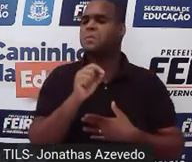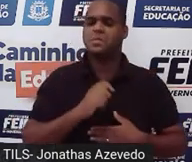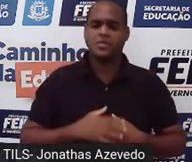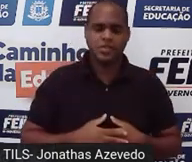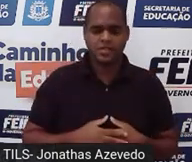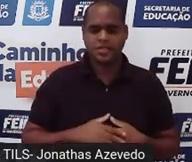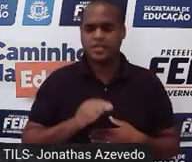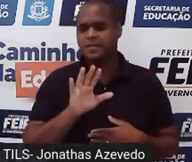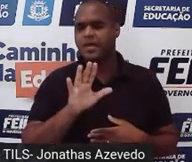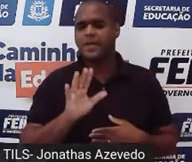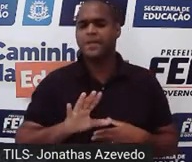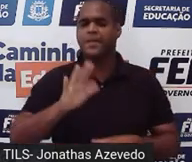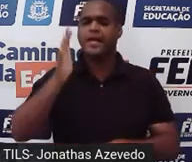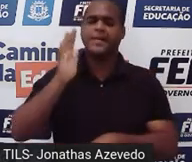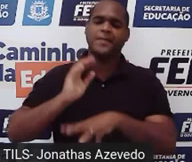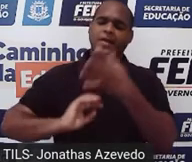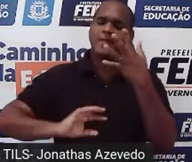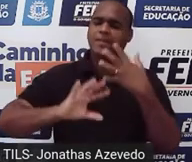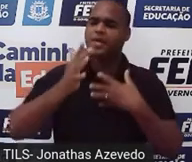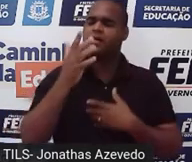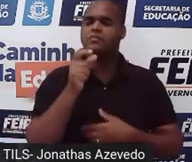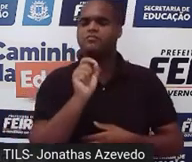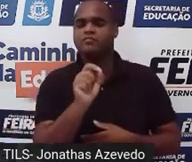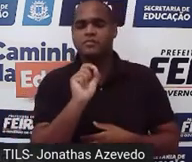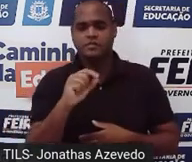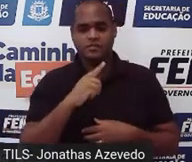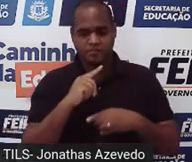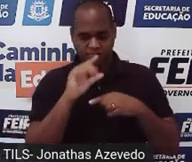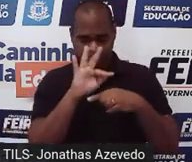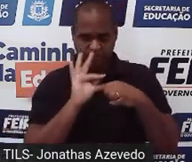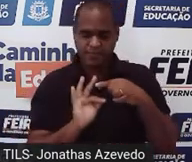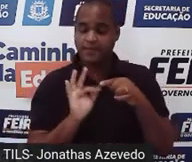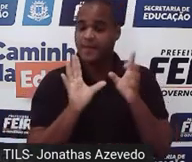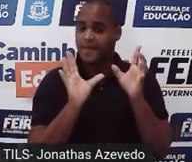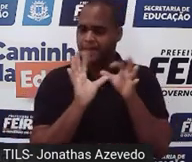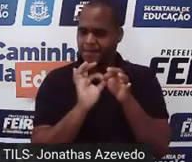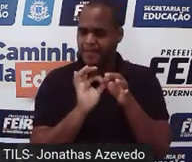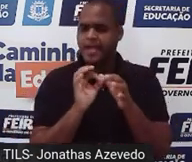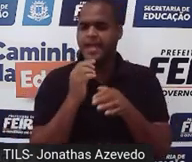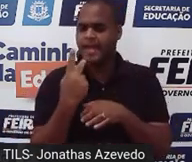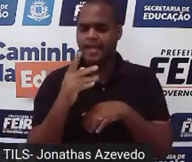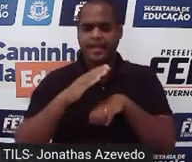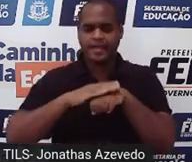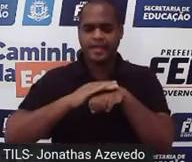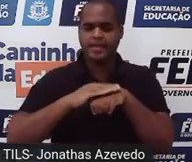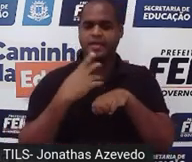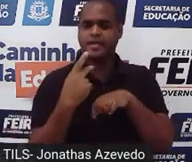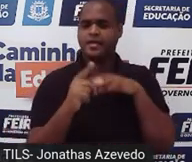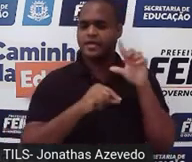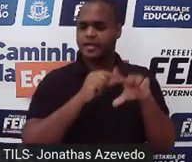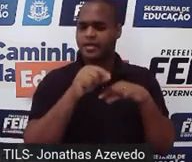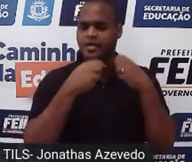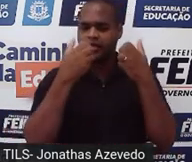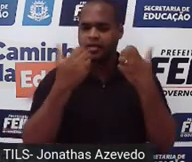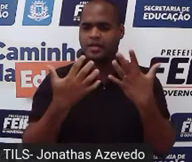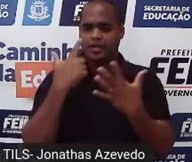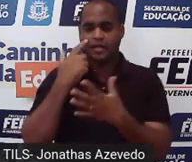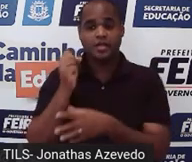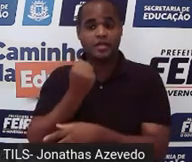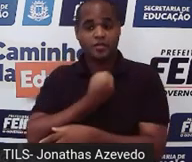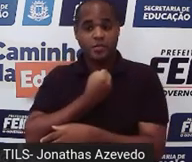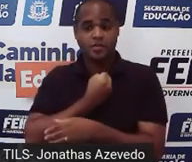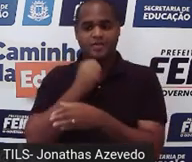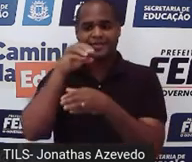é que acontece de interessante quando essas frações unitárias estão colocadas dentro da reta